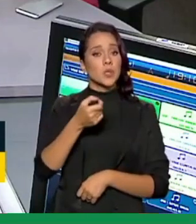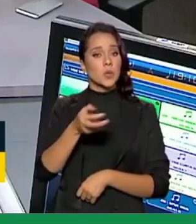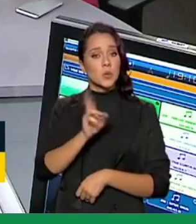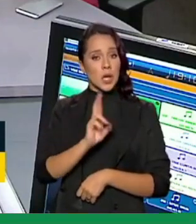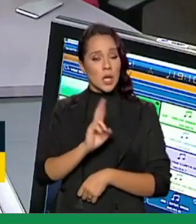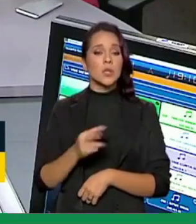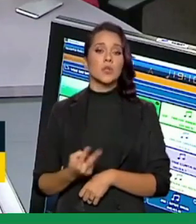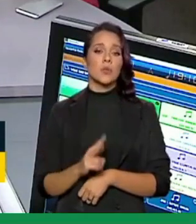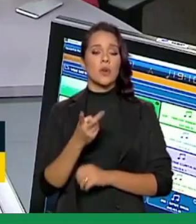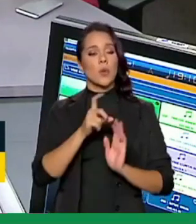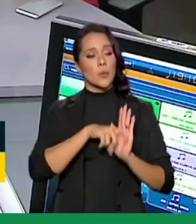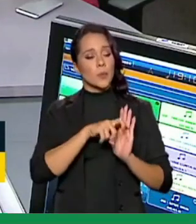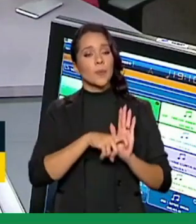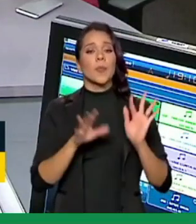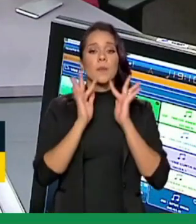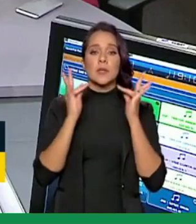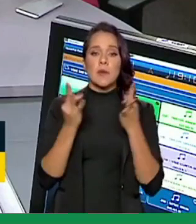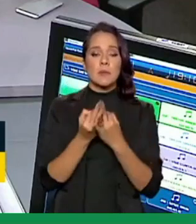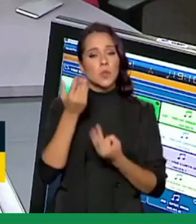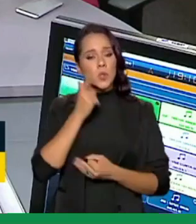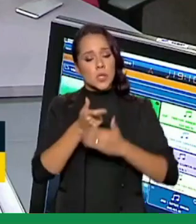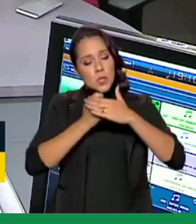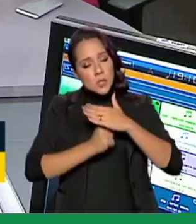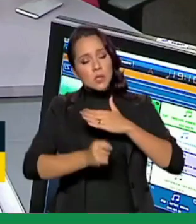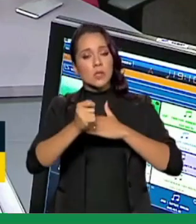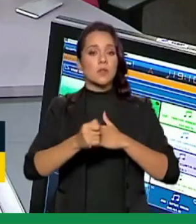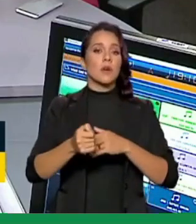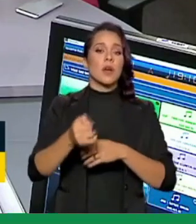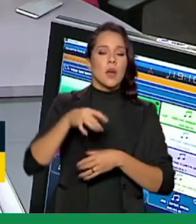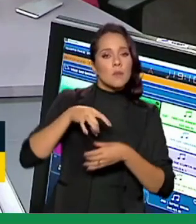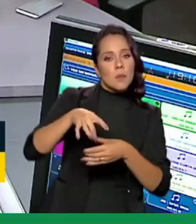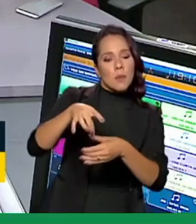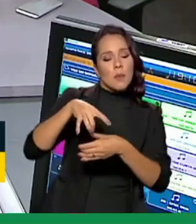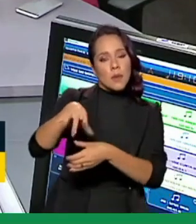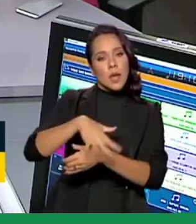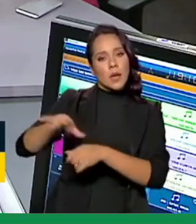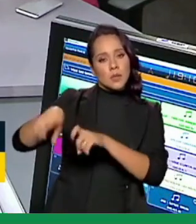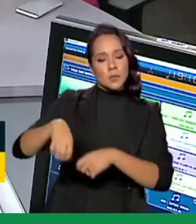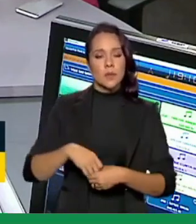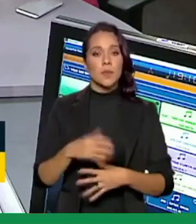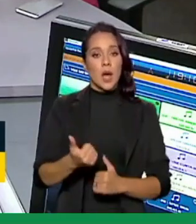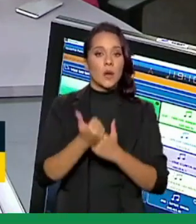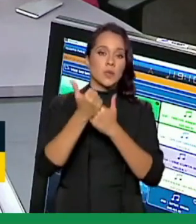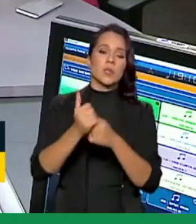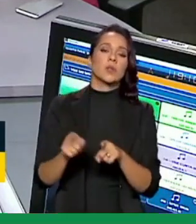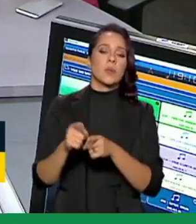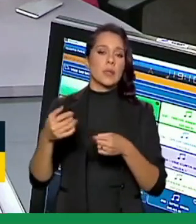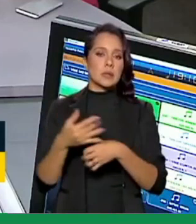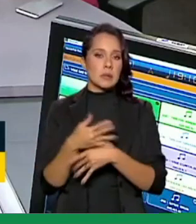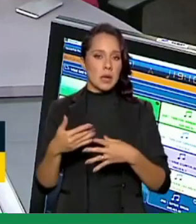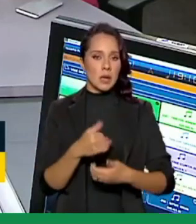sobre o valor do benefício para as famílias empreenderem também na produção rural, o Auxílio Inclusão Produtiva Urbana,